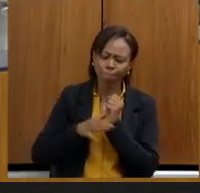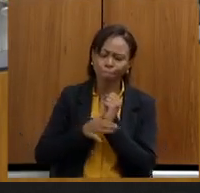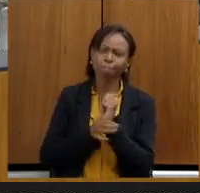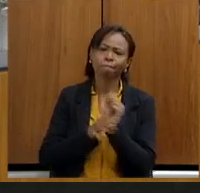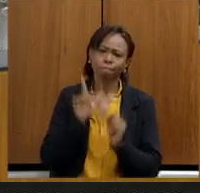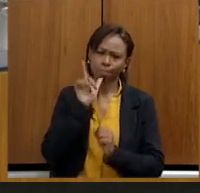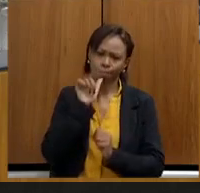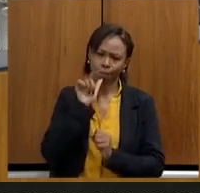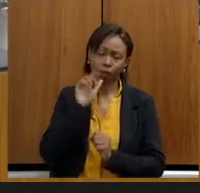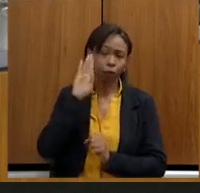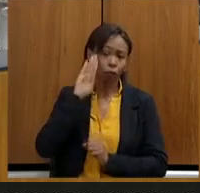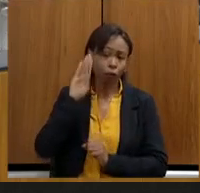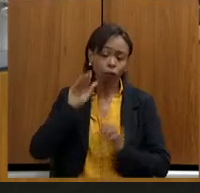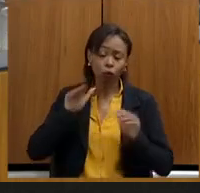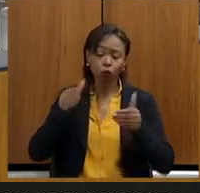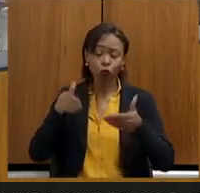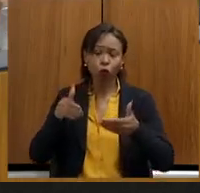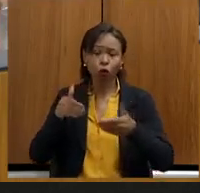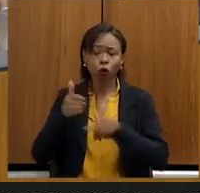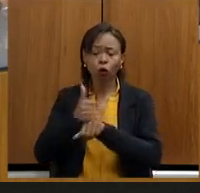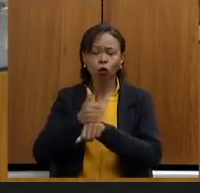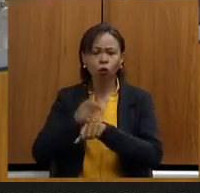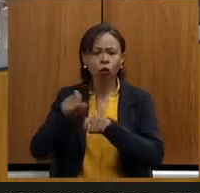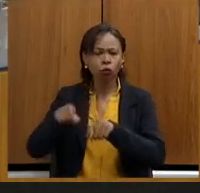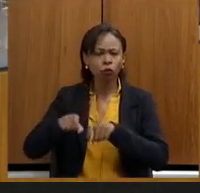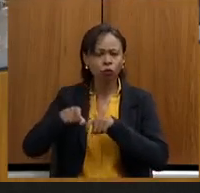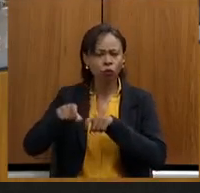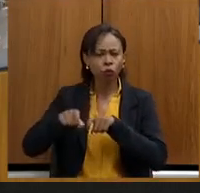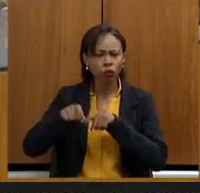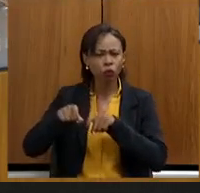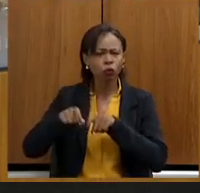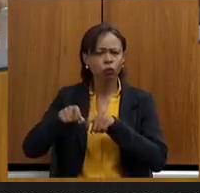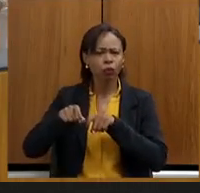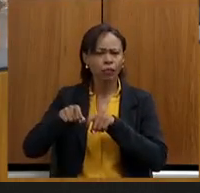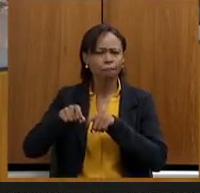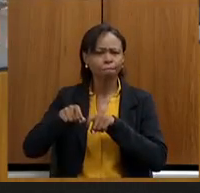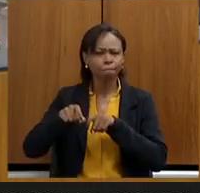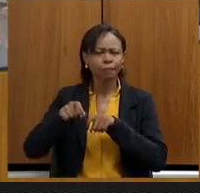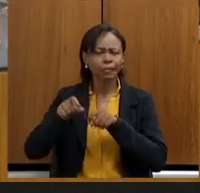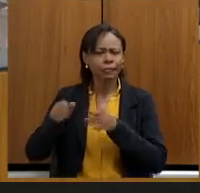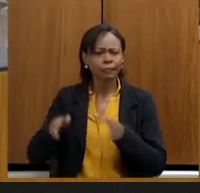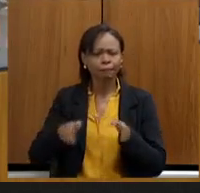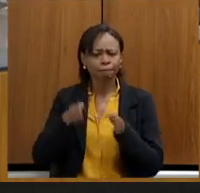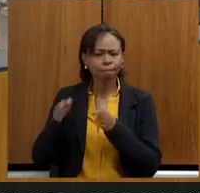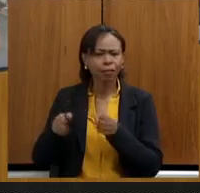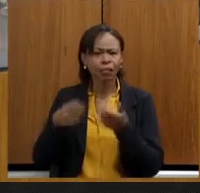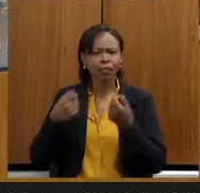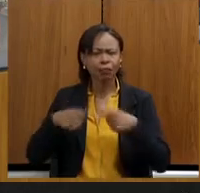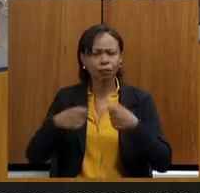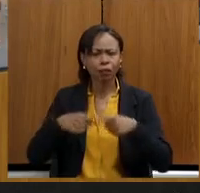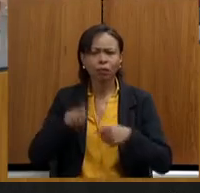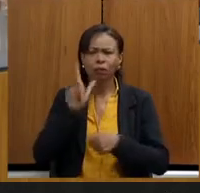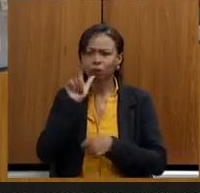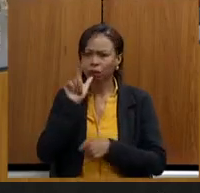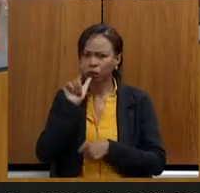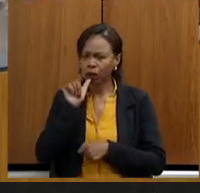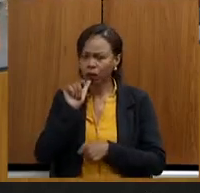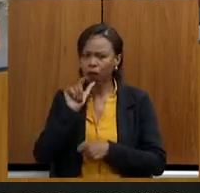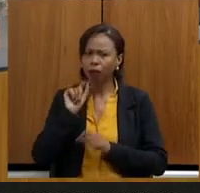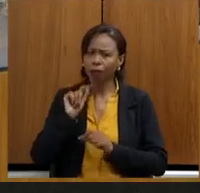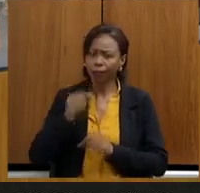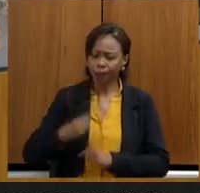os pequenos produtores, para os produtores que necessitam desses recursos para a